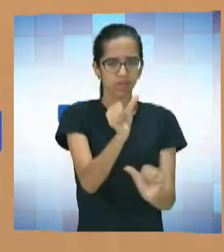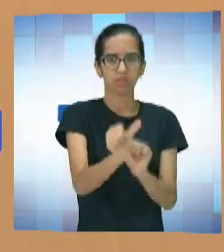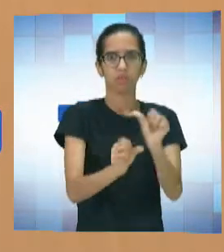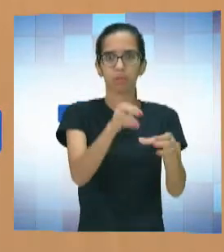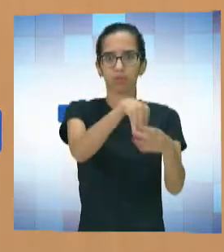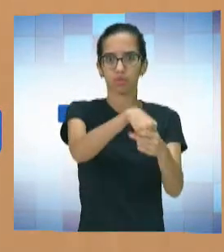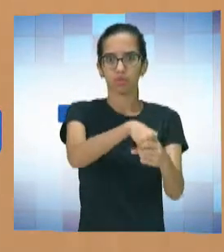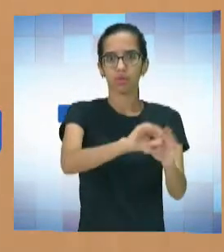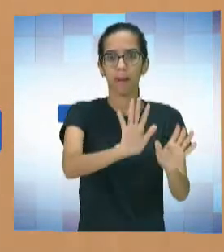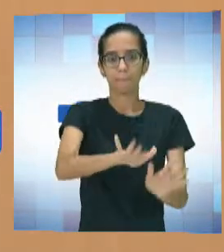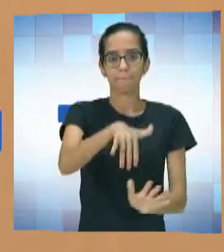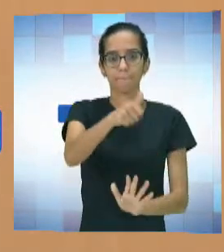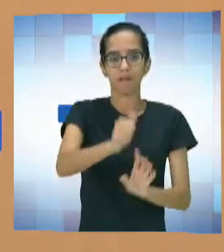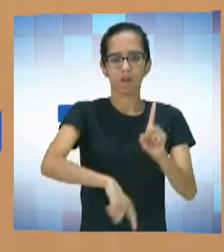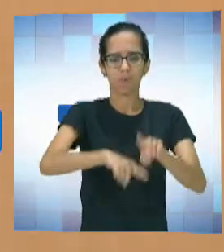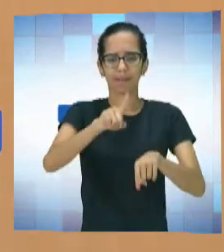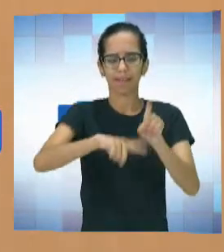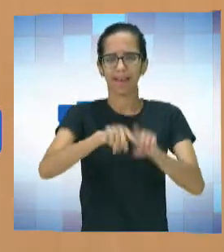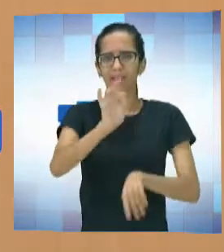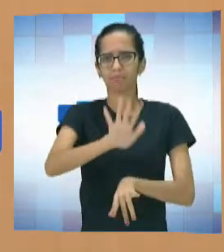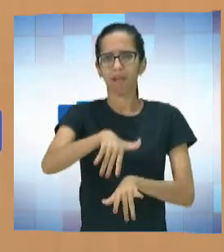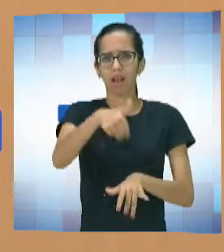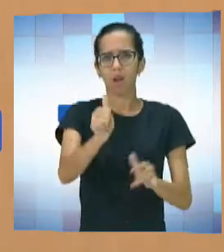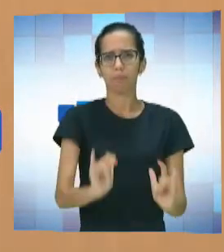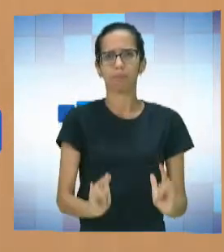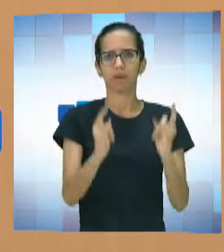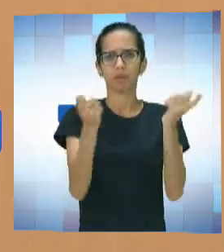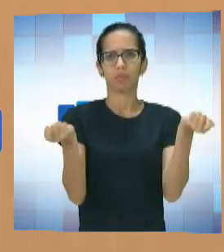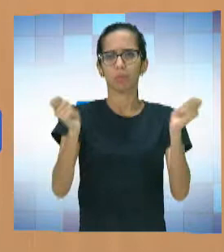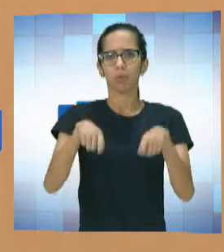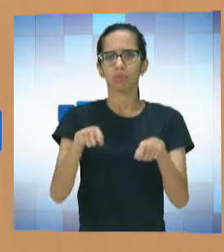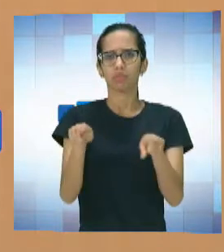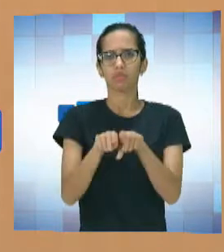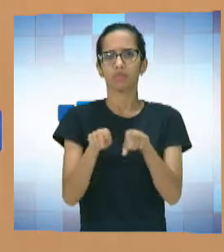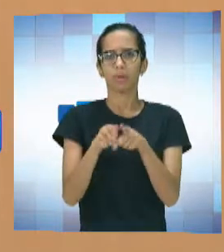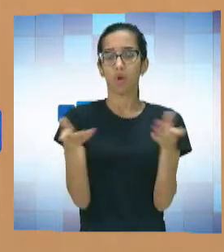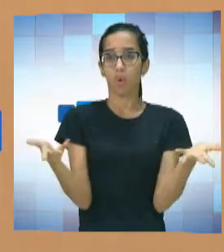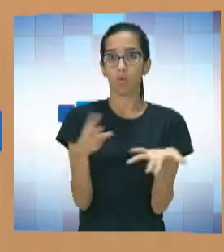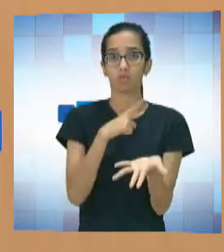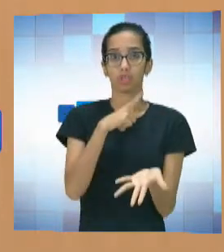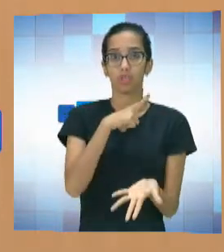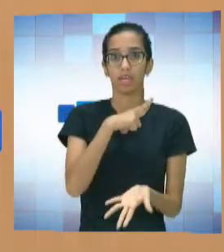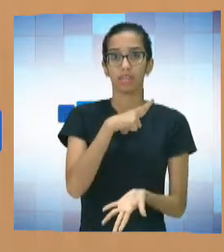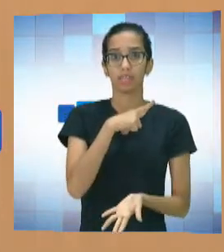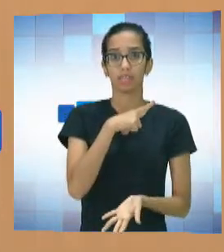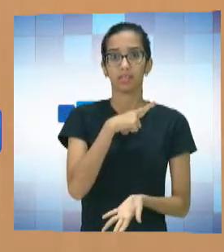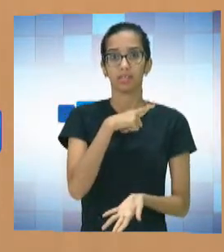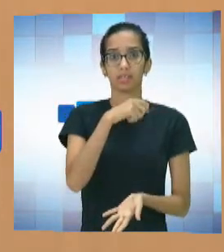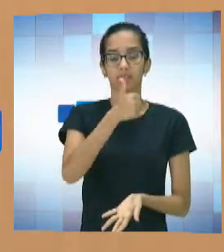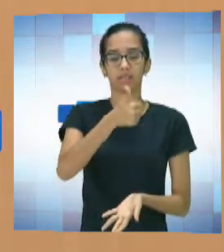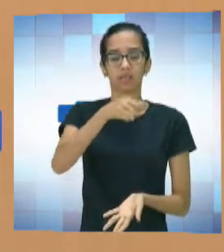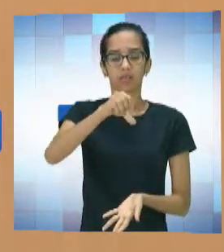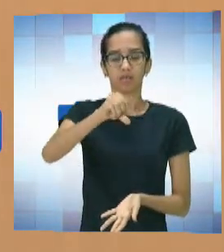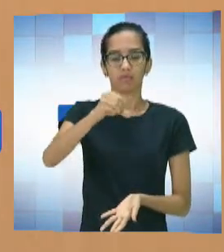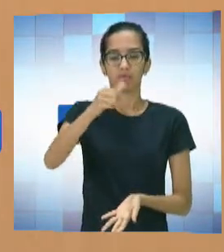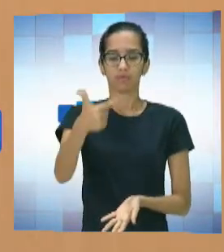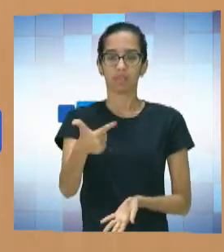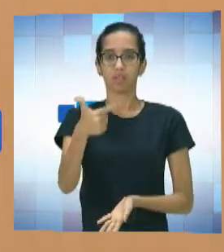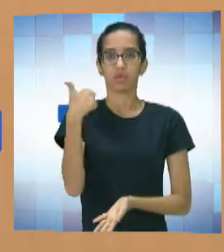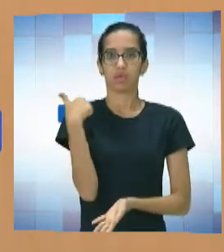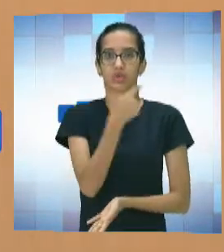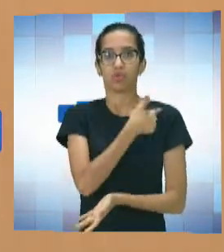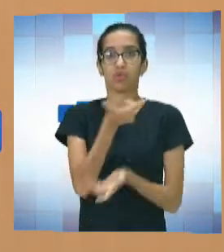Esse ano, uma perspectiva muito grande para nós recebermos. Nós estamos hoje com 192. Nós vamos